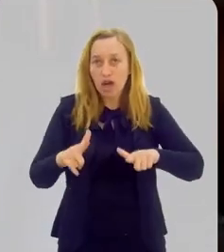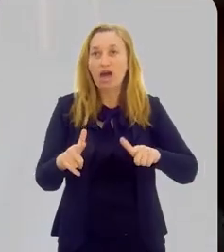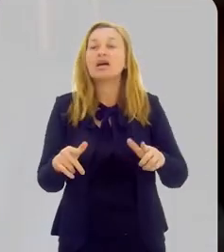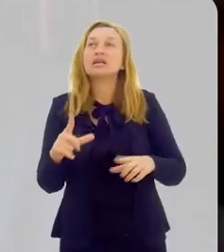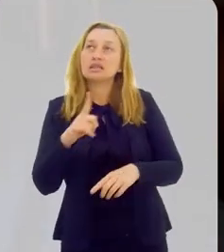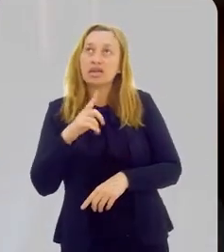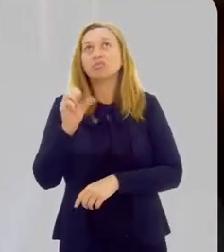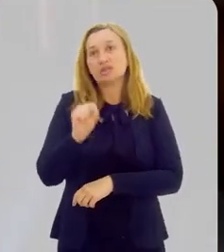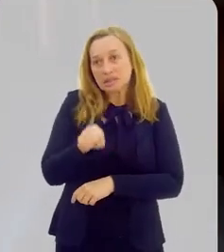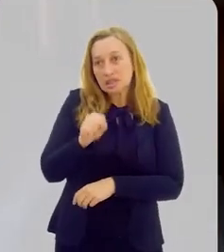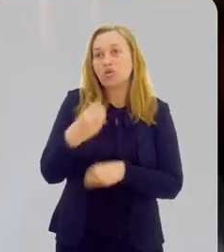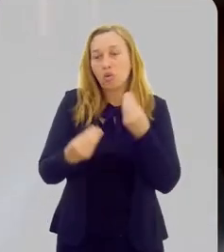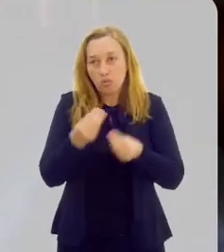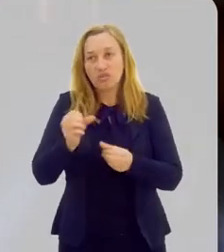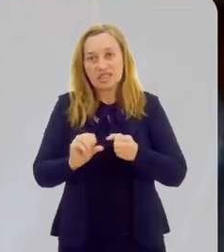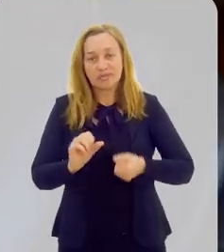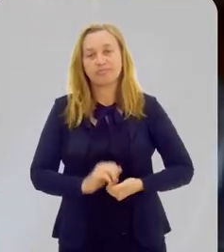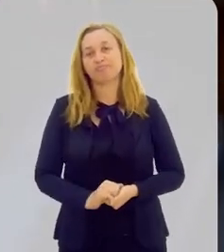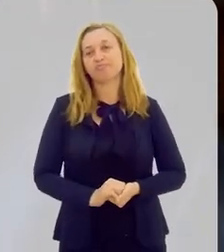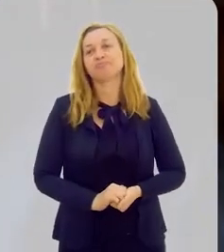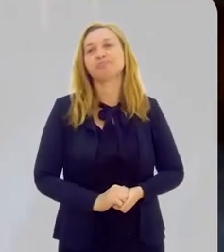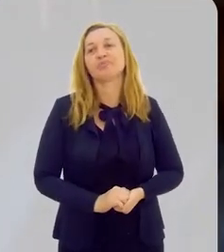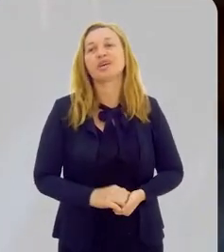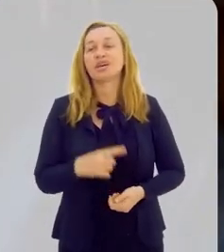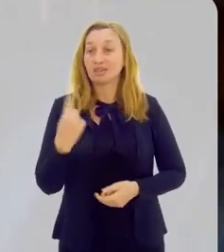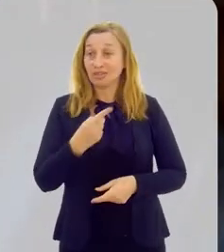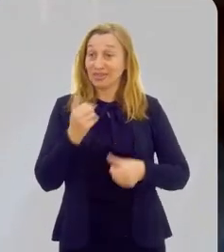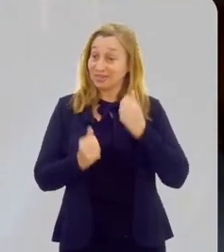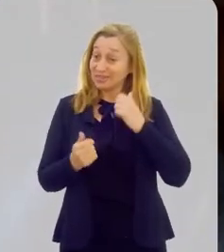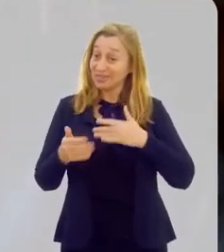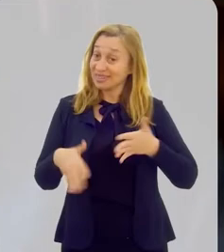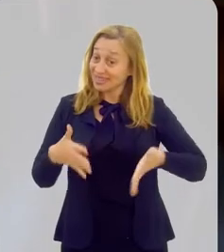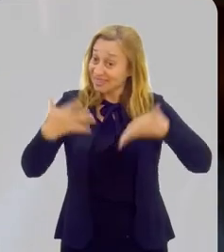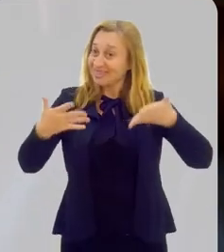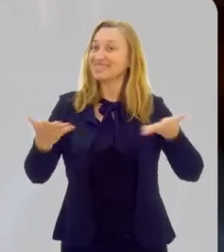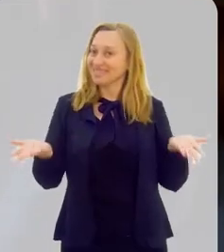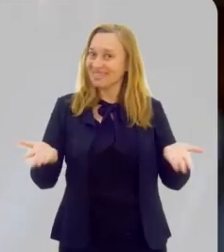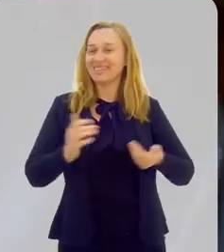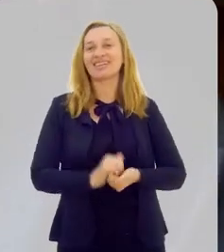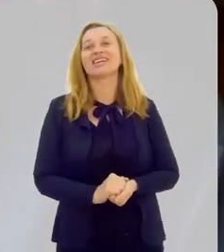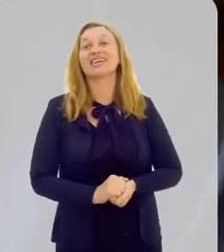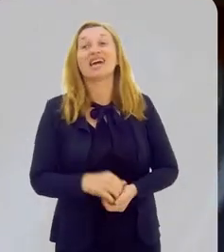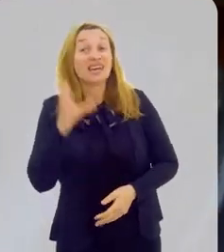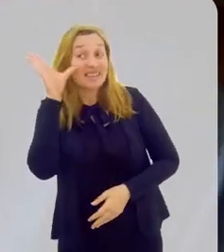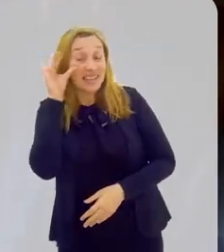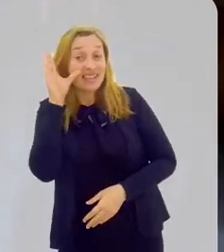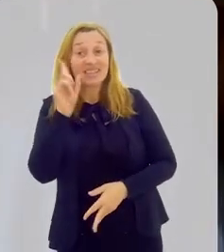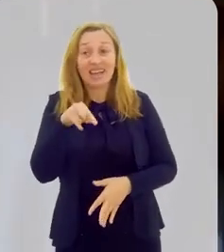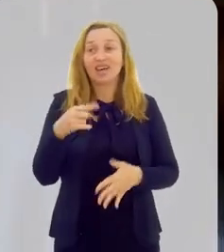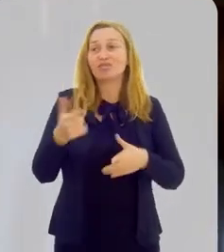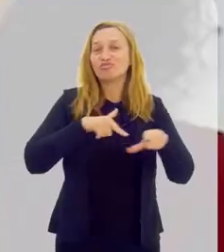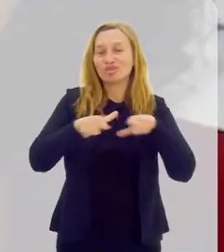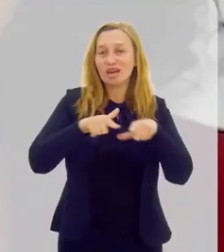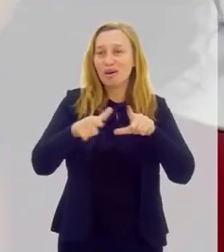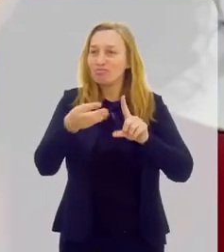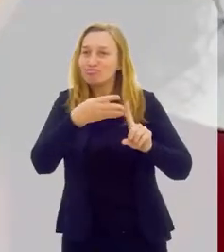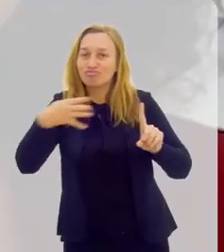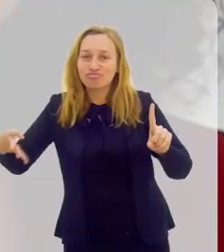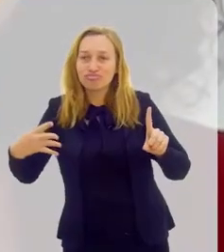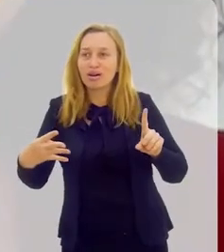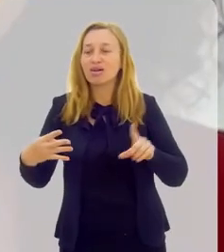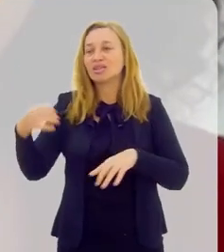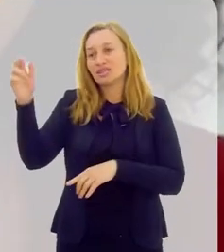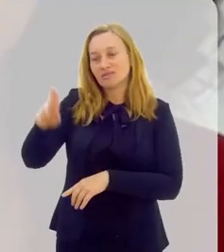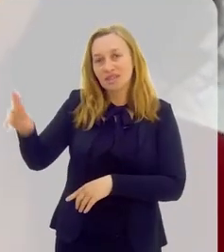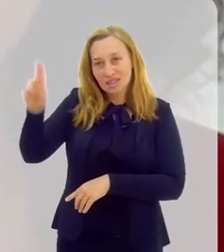de desenvolvimento para a região. E temos, sim, condições de fazer isso. E estamos bastante motivados, diga-se de passagem. O que é muito interessante é o